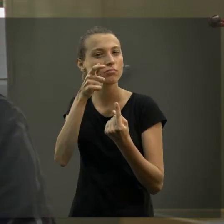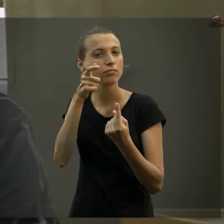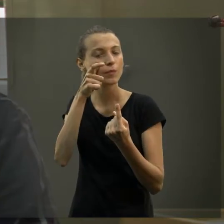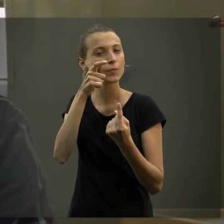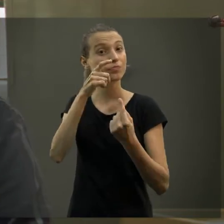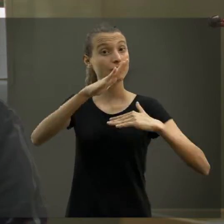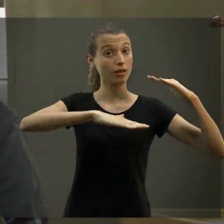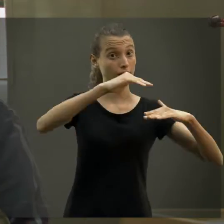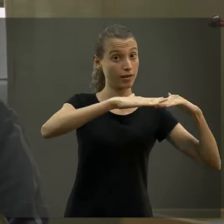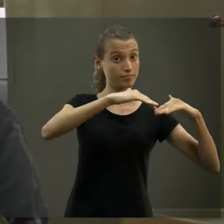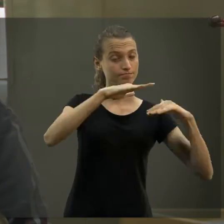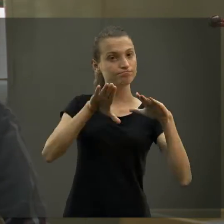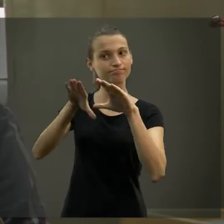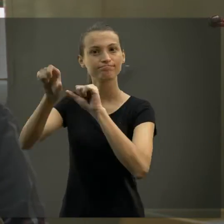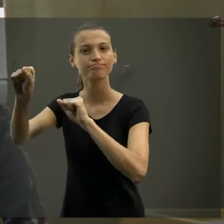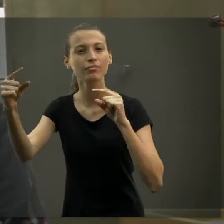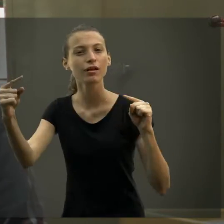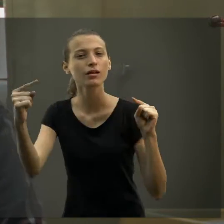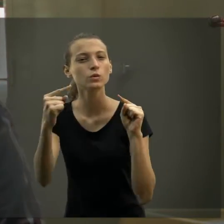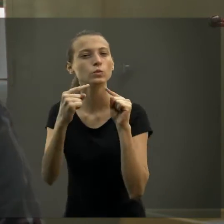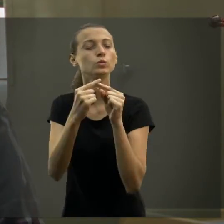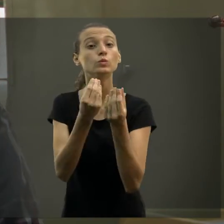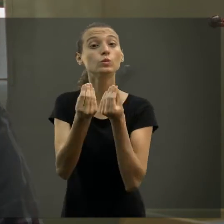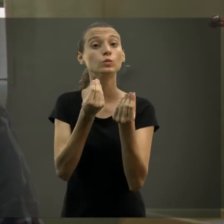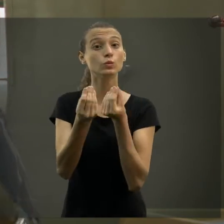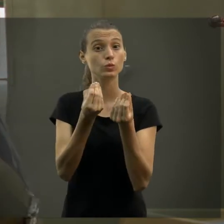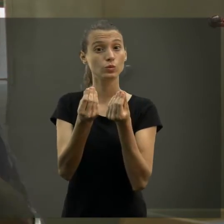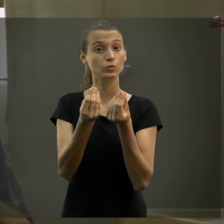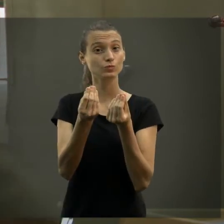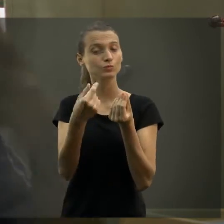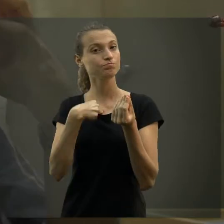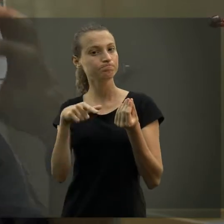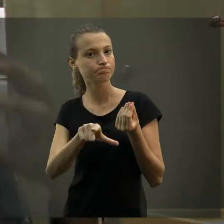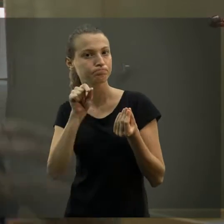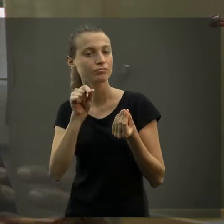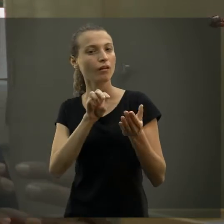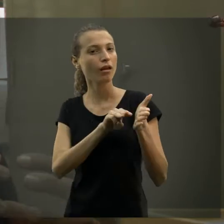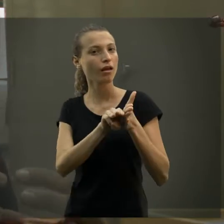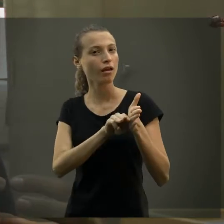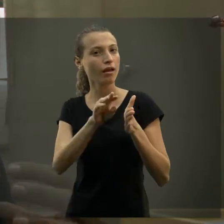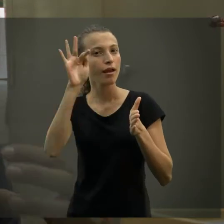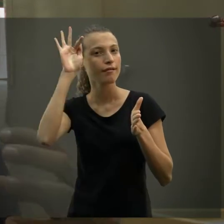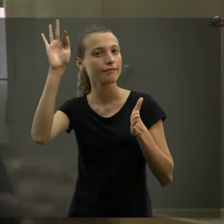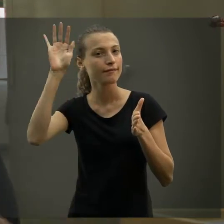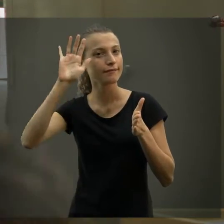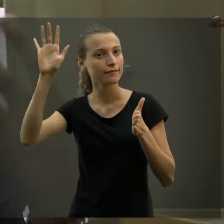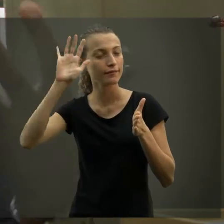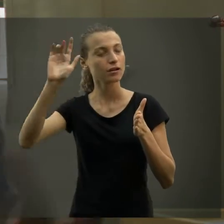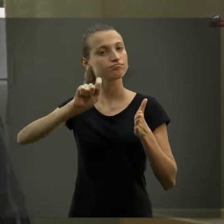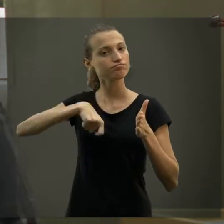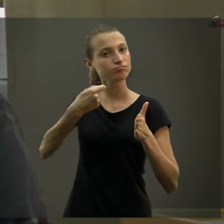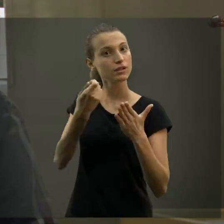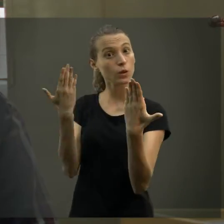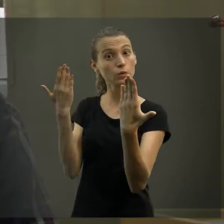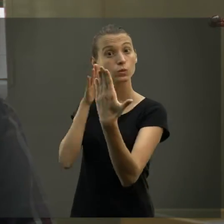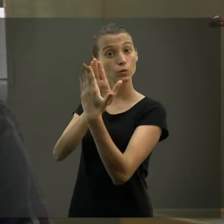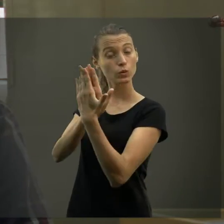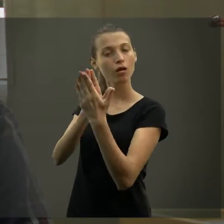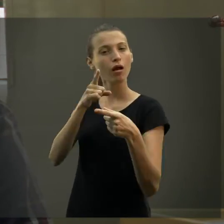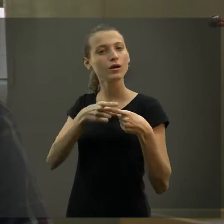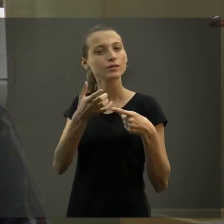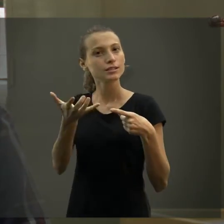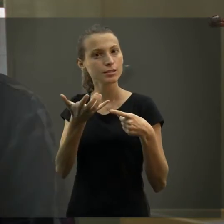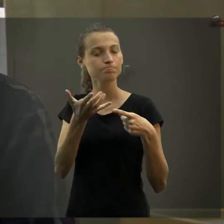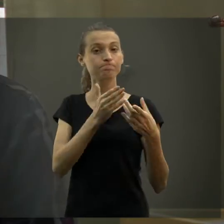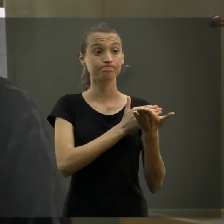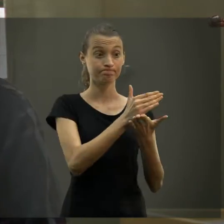metodológico para poder observar de que modo os saberes da prática se encontravam com os saberes da